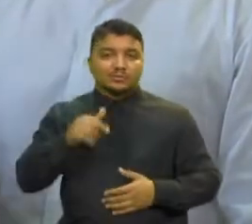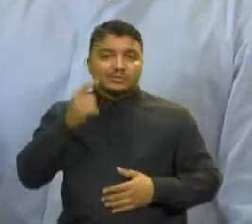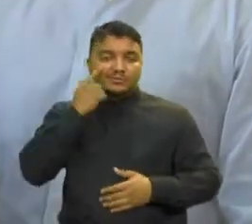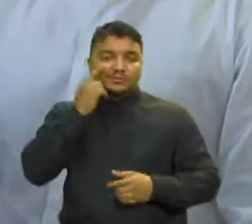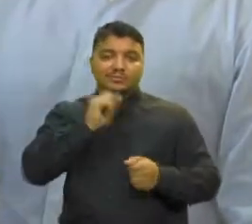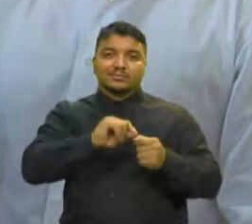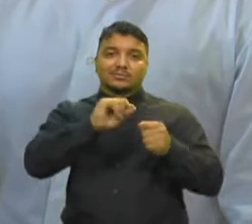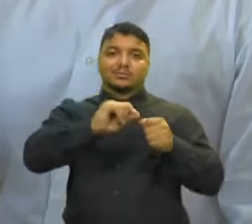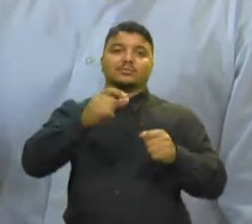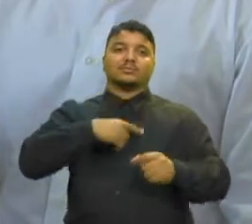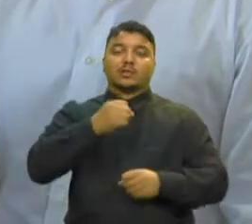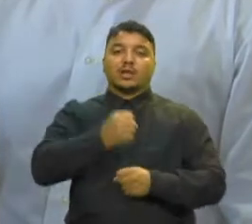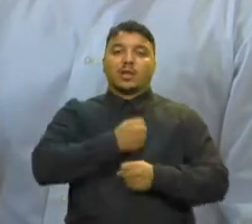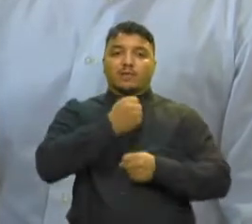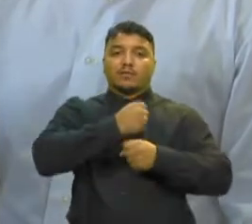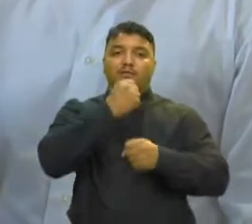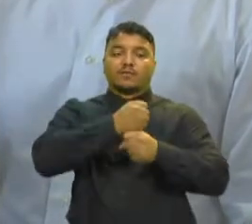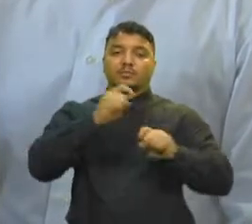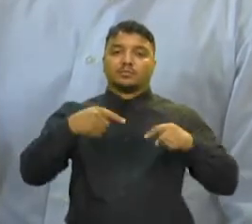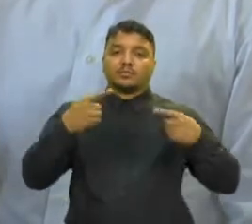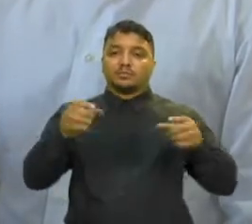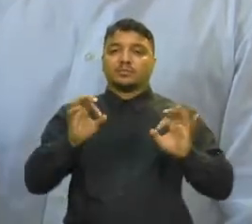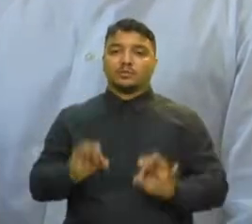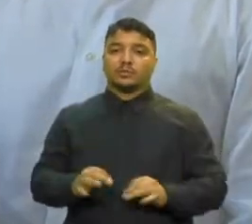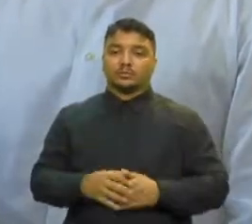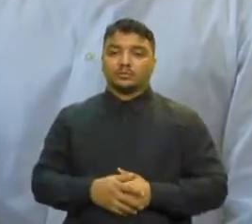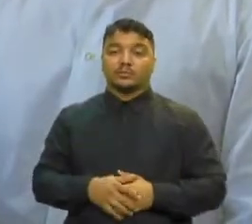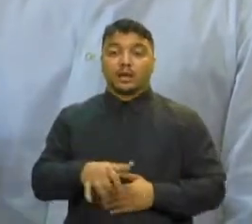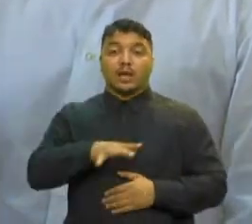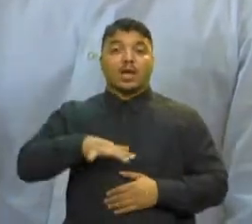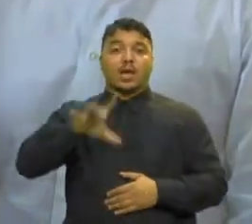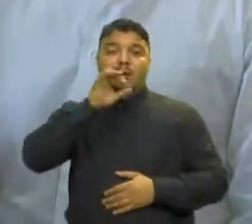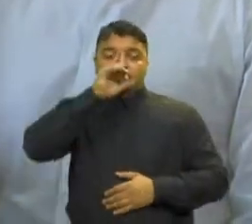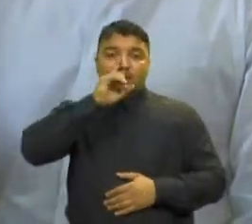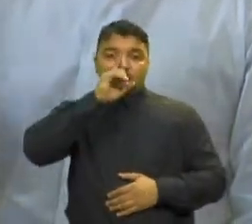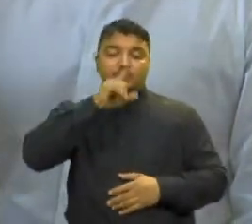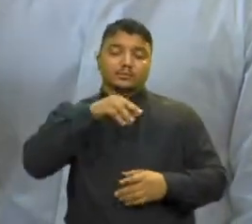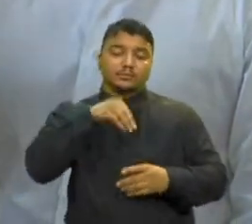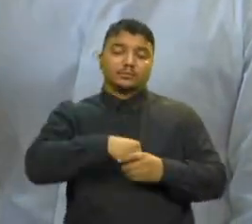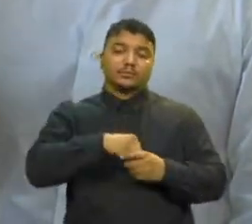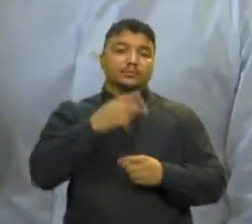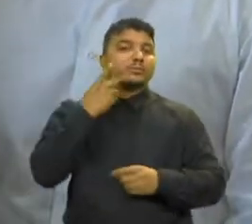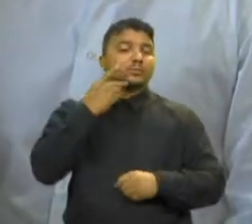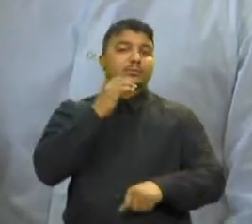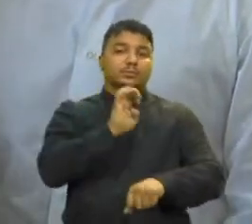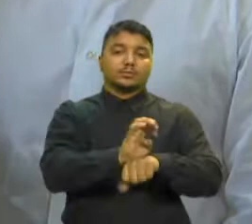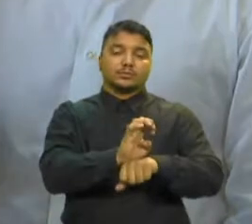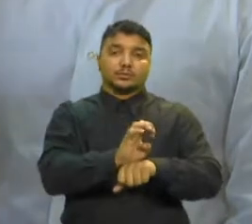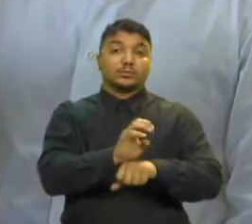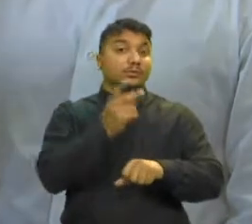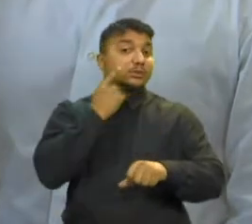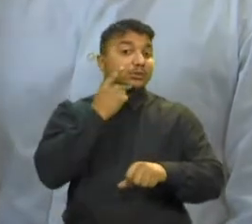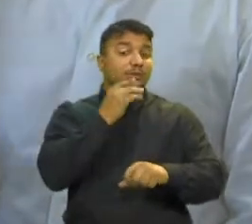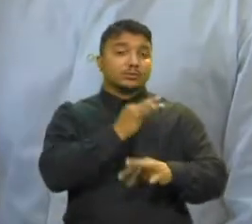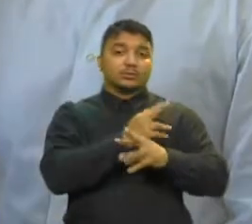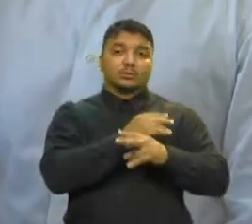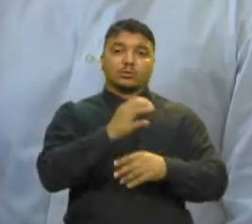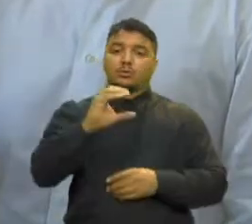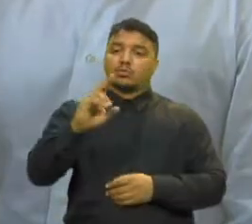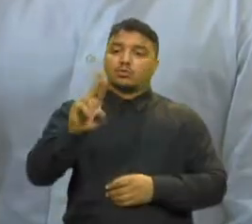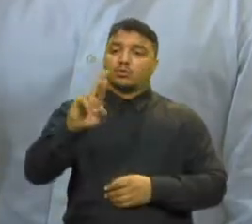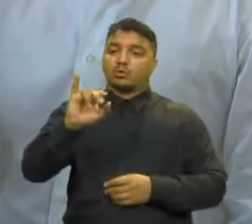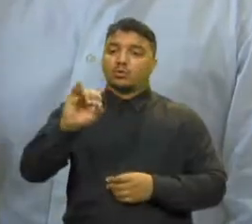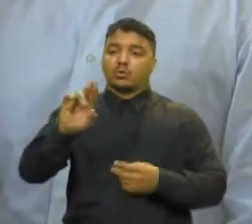fez uma grande reforma Então, mas principalmente nas áreas mais vulneráveis da cidade Curió, o Cristo